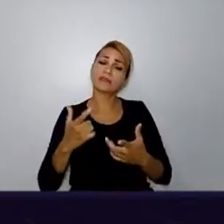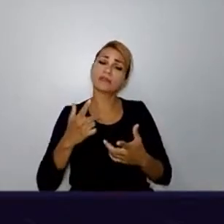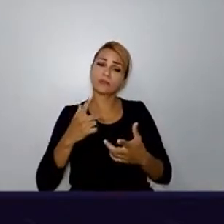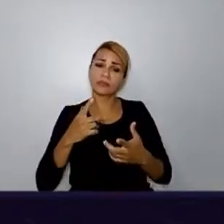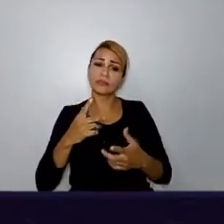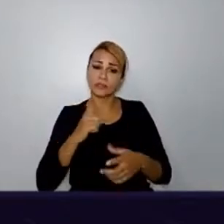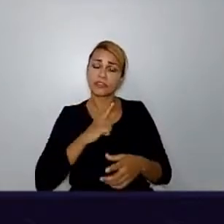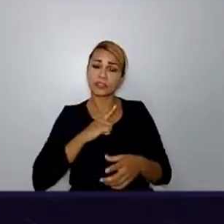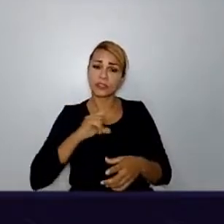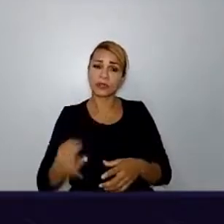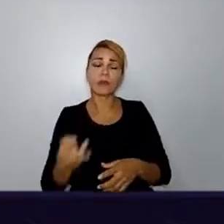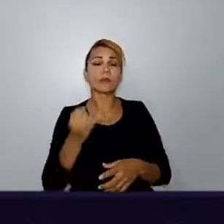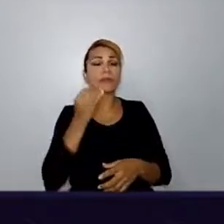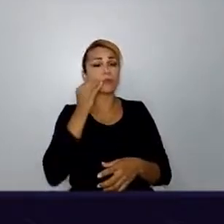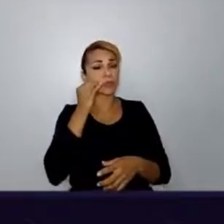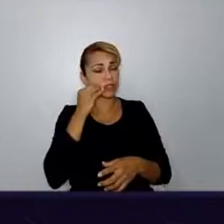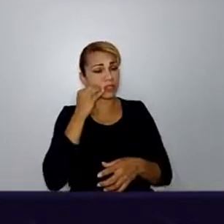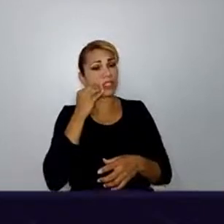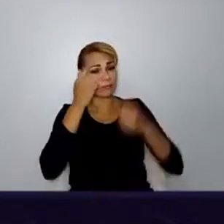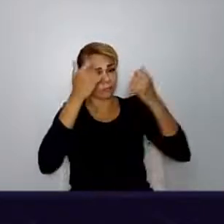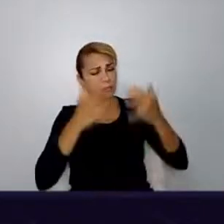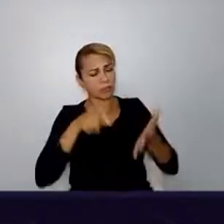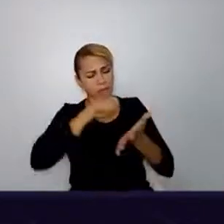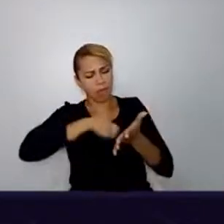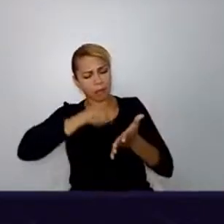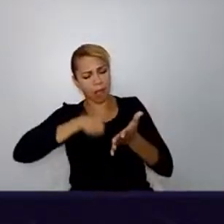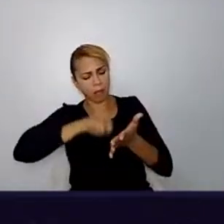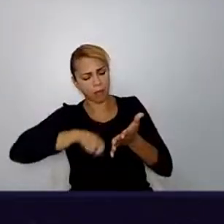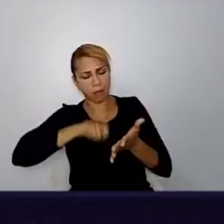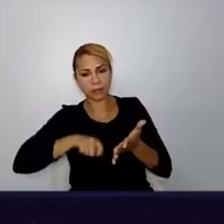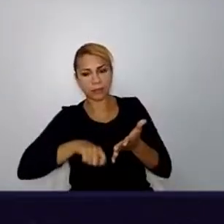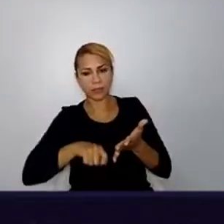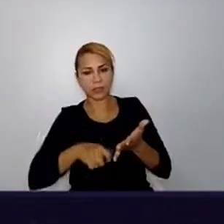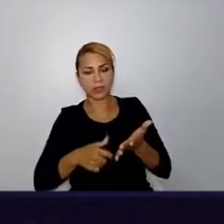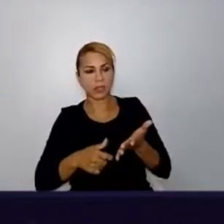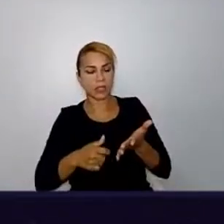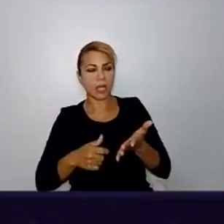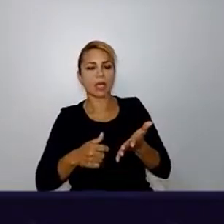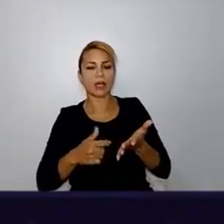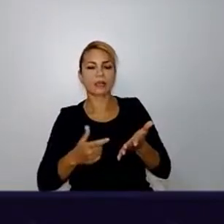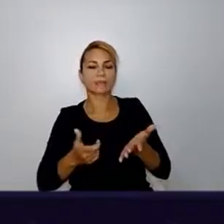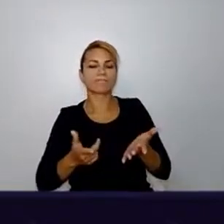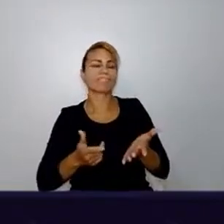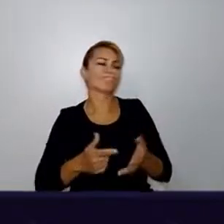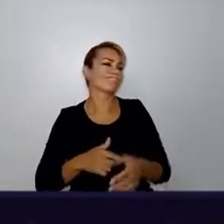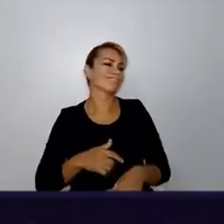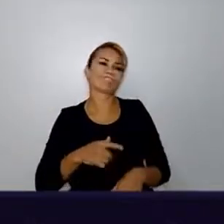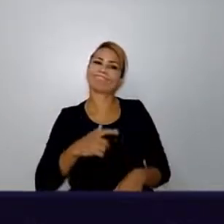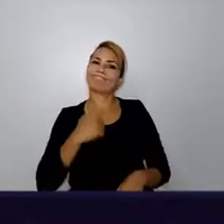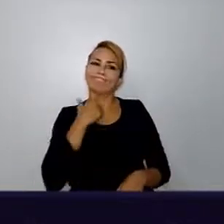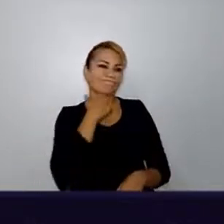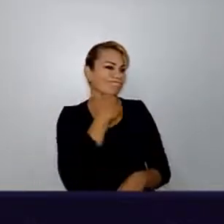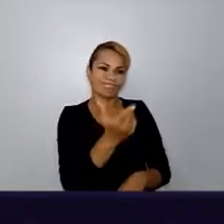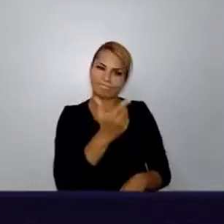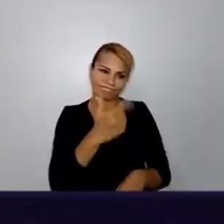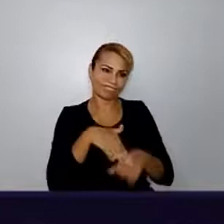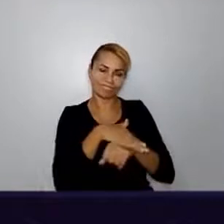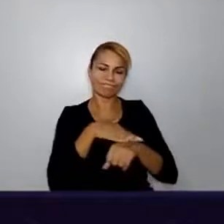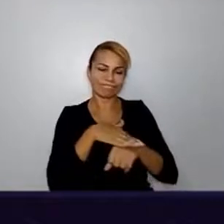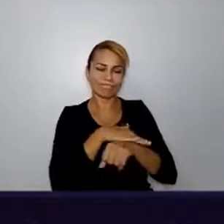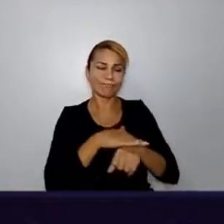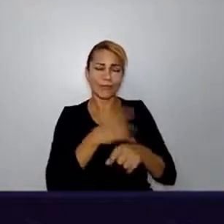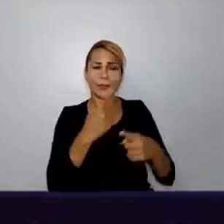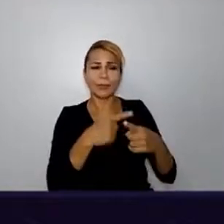anotei tudo que eu queria conversar com ele, e, simplesmente, foi um fiasco, foi uma merda, a gente não conseguiu conversar direito, e não foi porque ele não estava